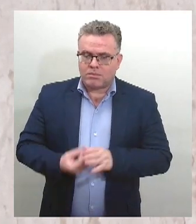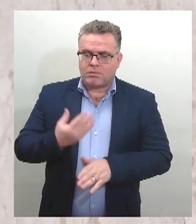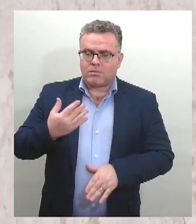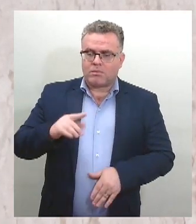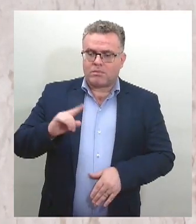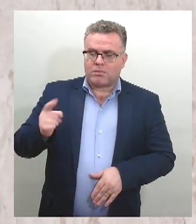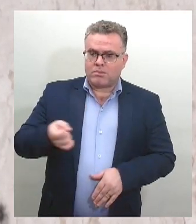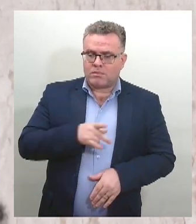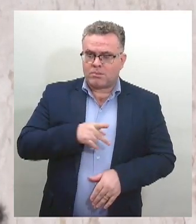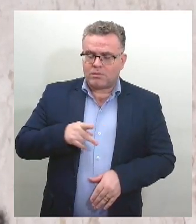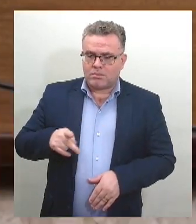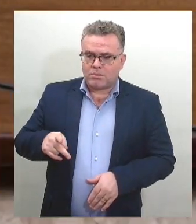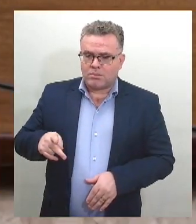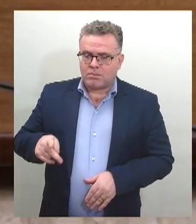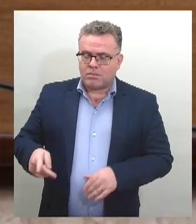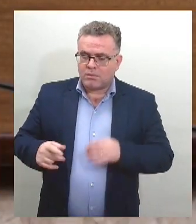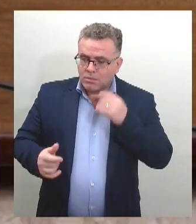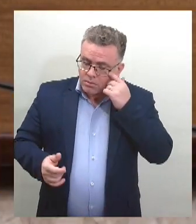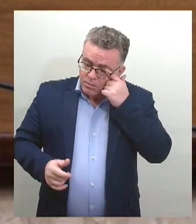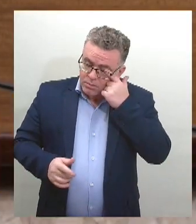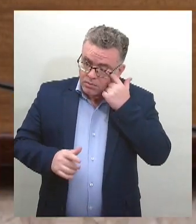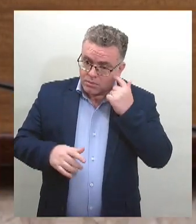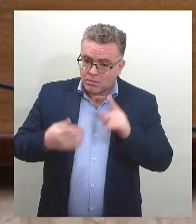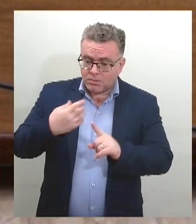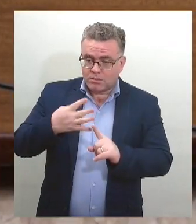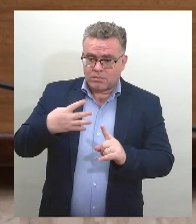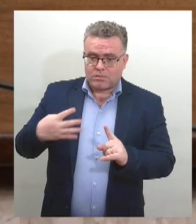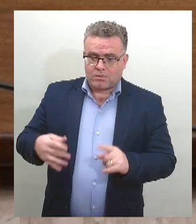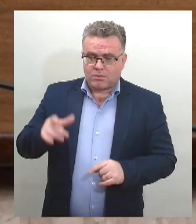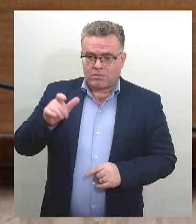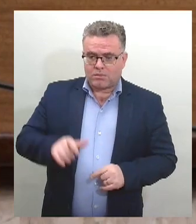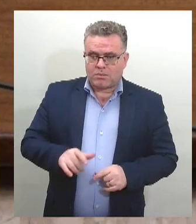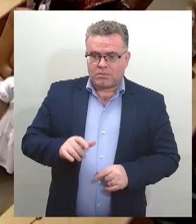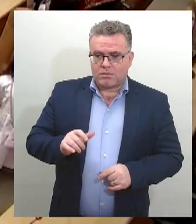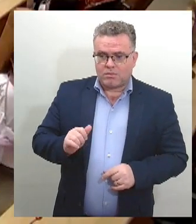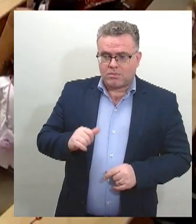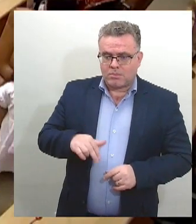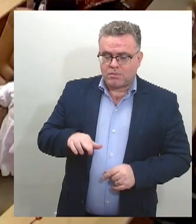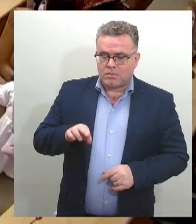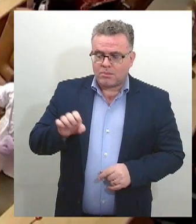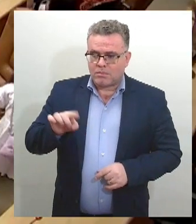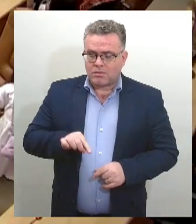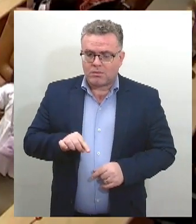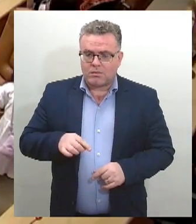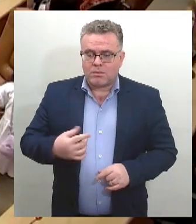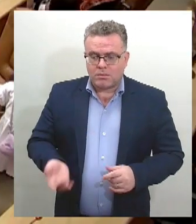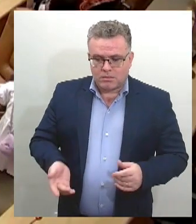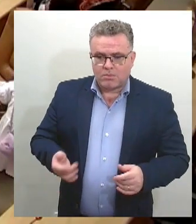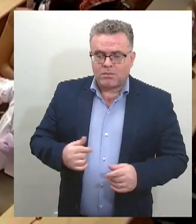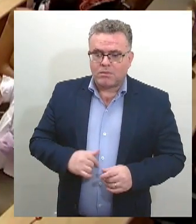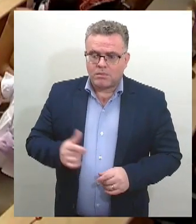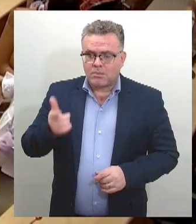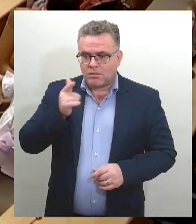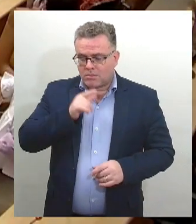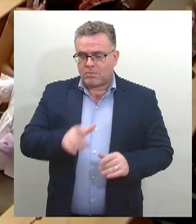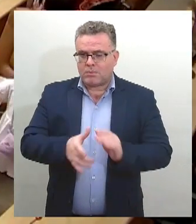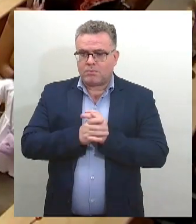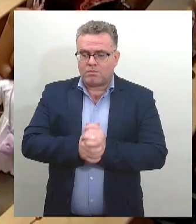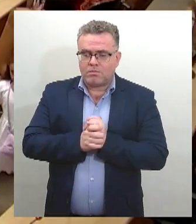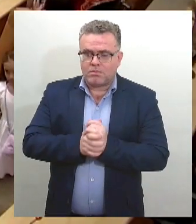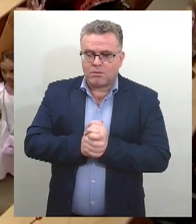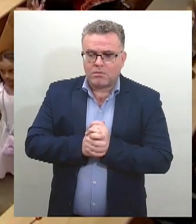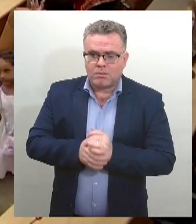Nacional LGBT, Andrei Lemos, que durante o evento recebeu a comenda a senador Abdias